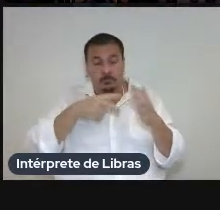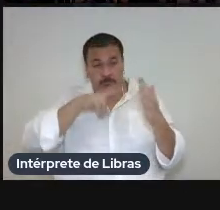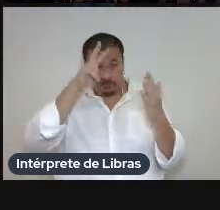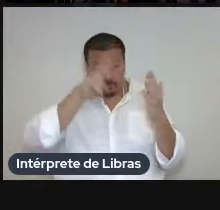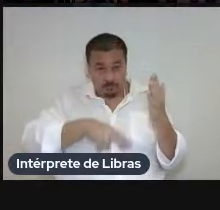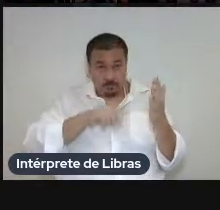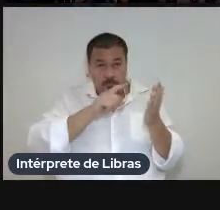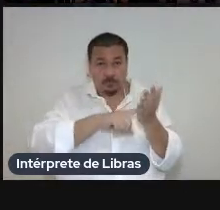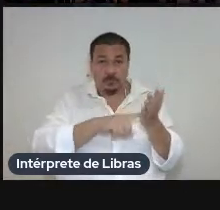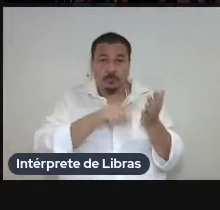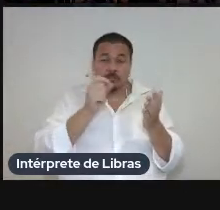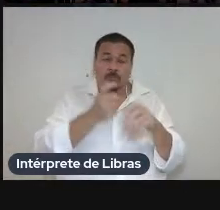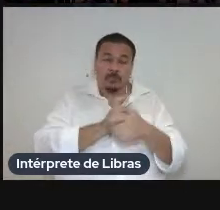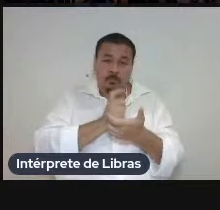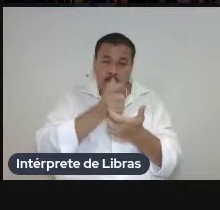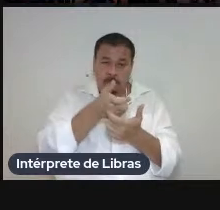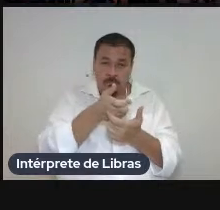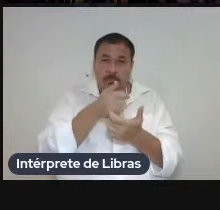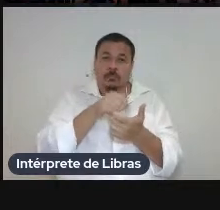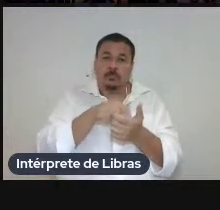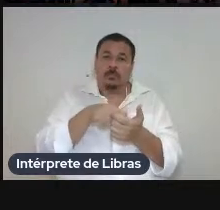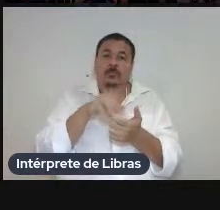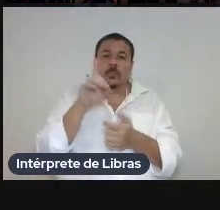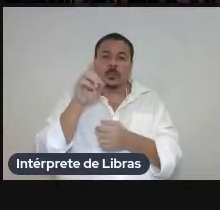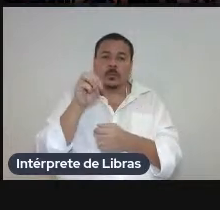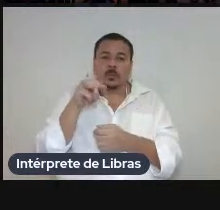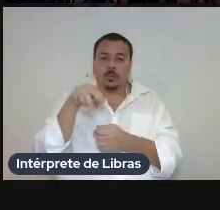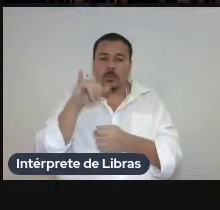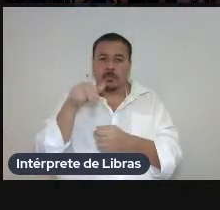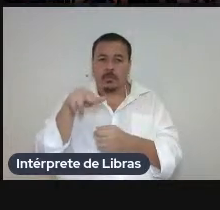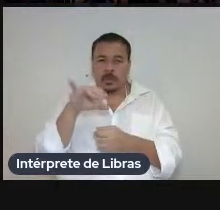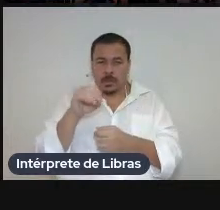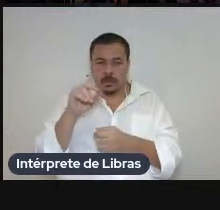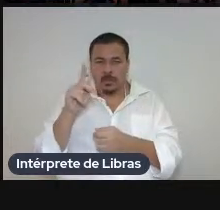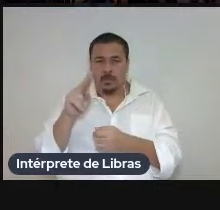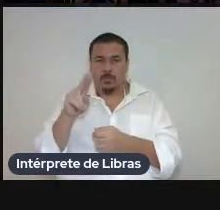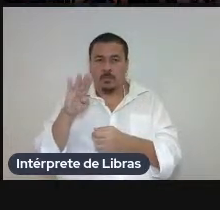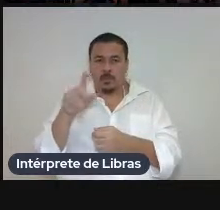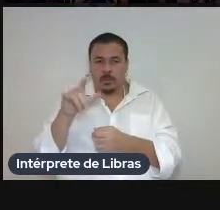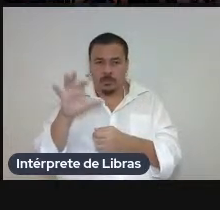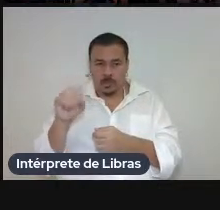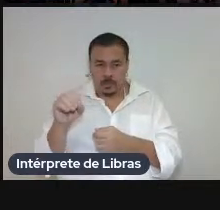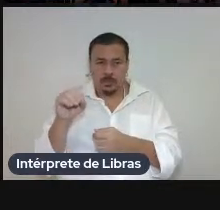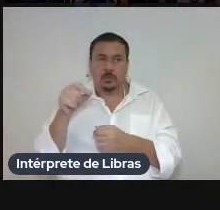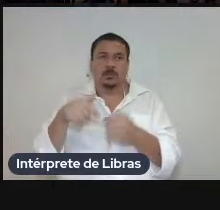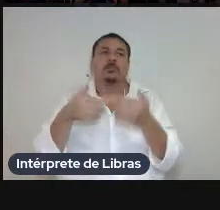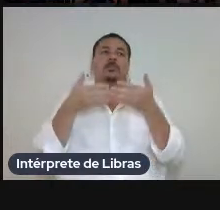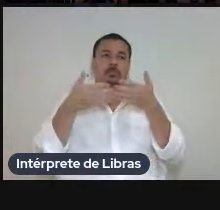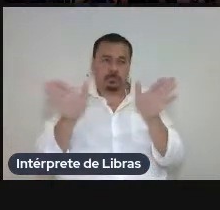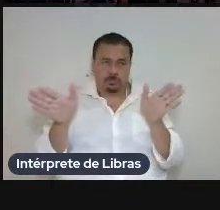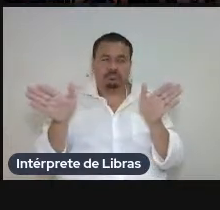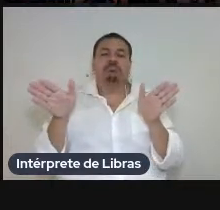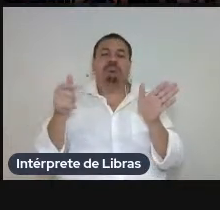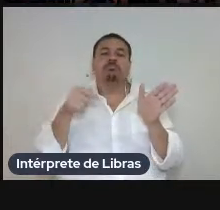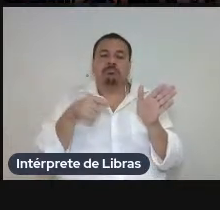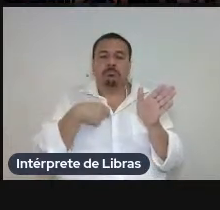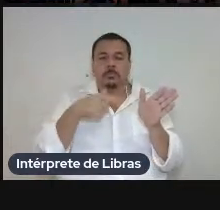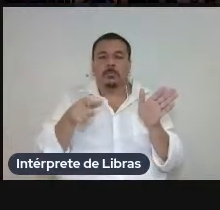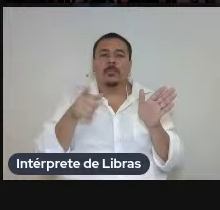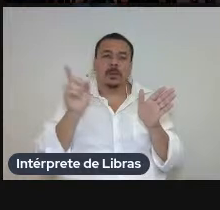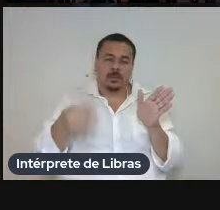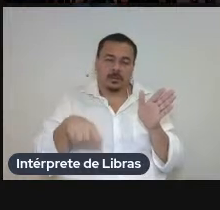análise a partir da entrada em domínio público da obra de Freud e a partir da entrada dessa obra